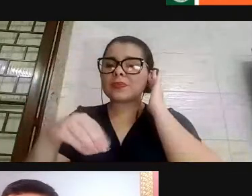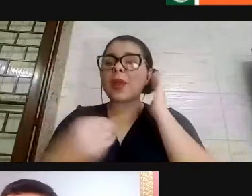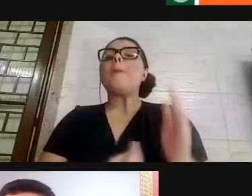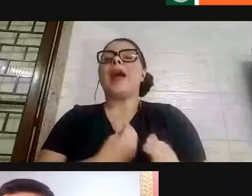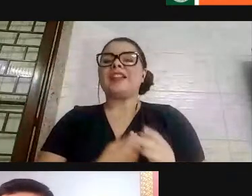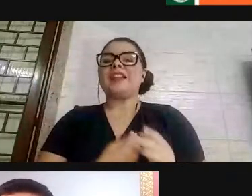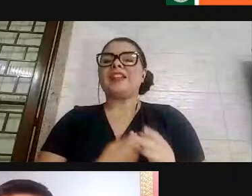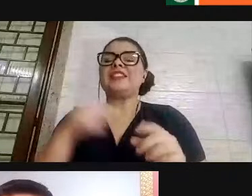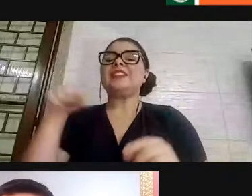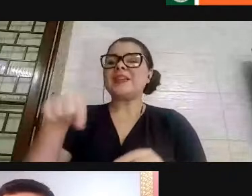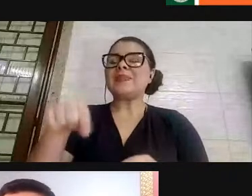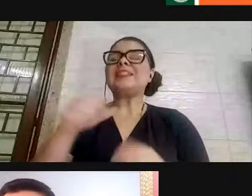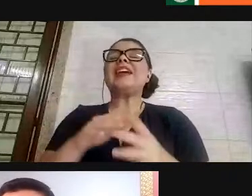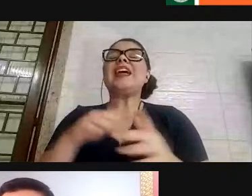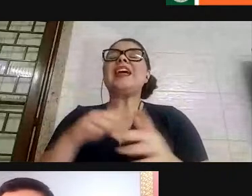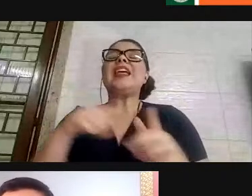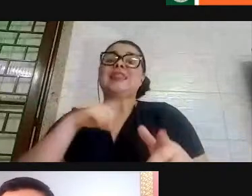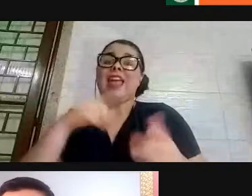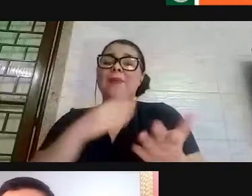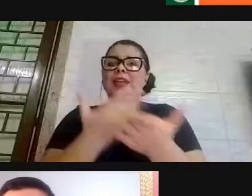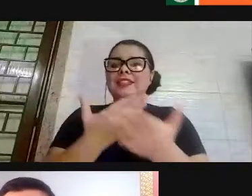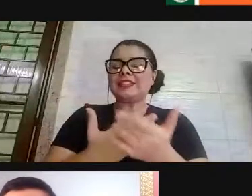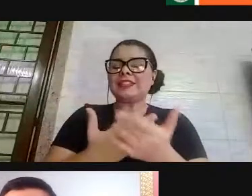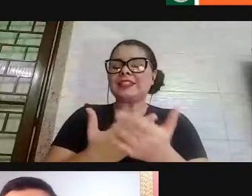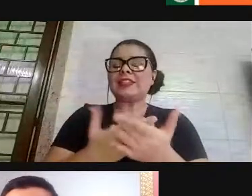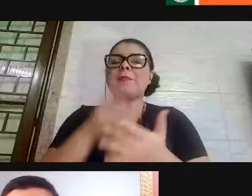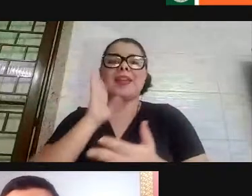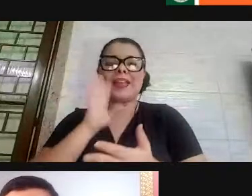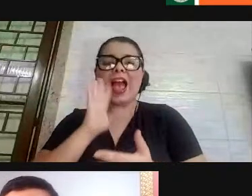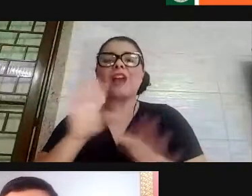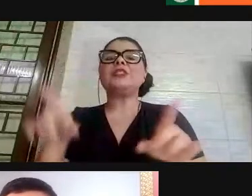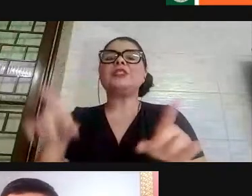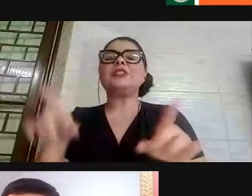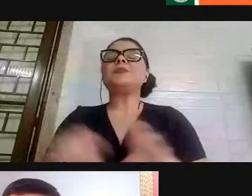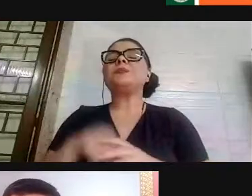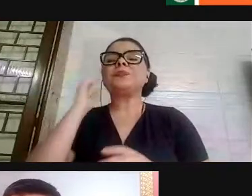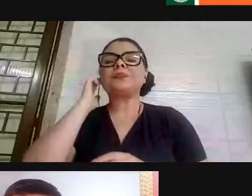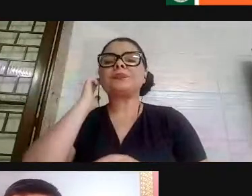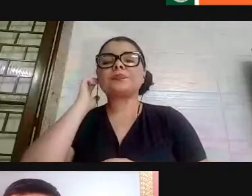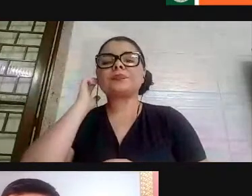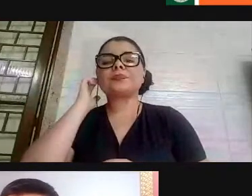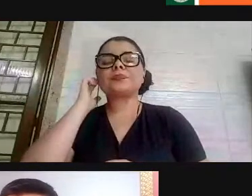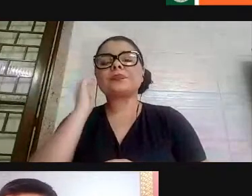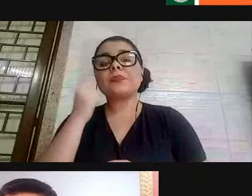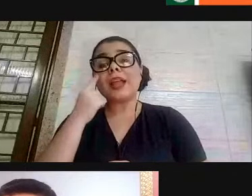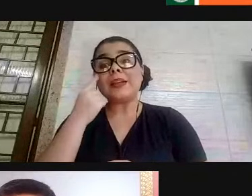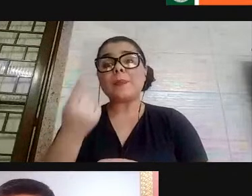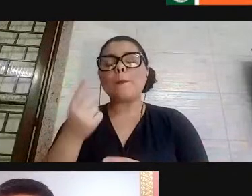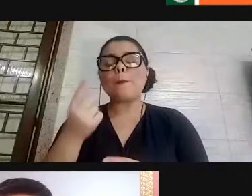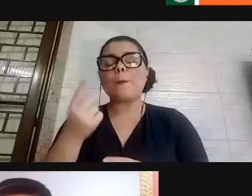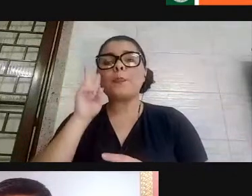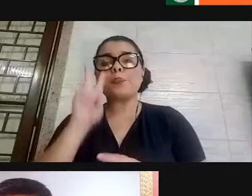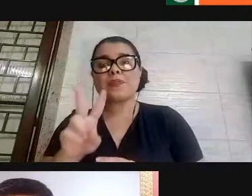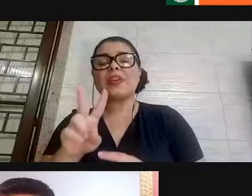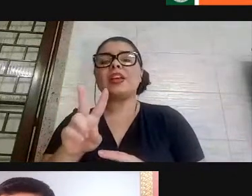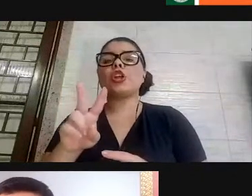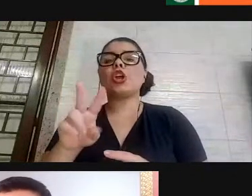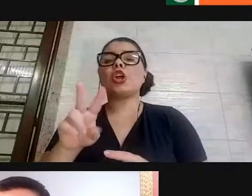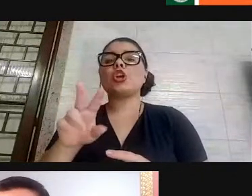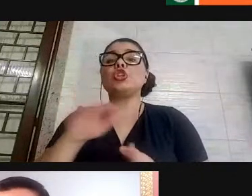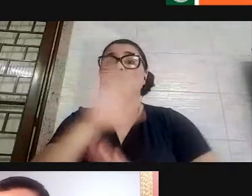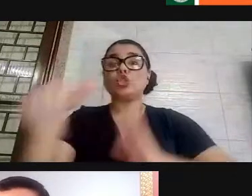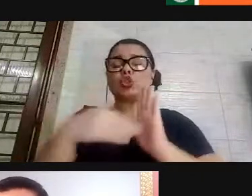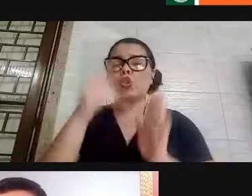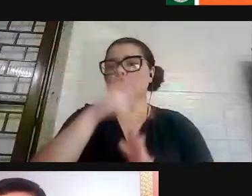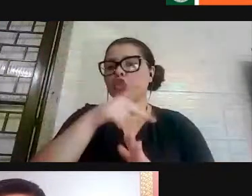é visível nos aulões aí, as aulas bem dinâmicas, bem, e dá para ver também o prestígio não só